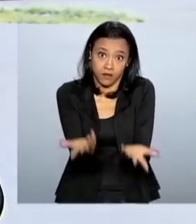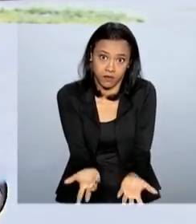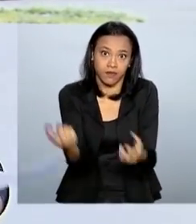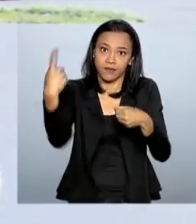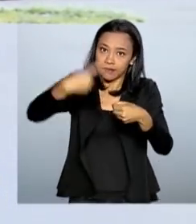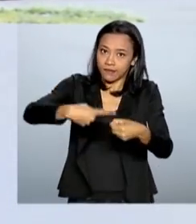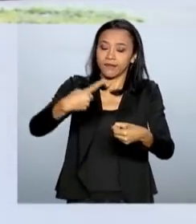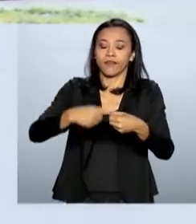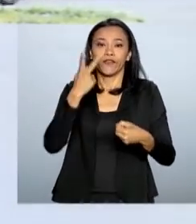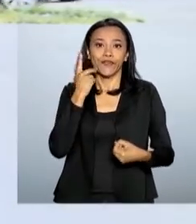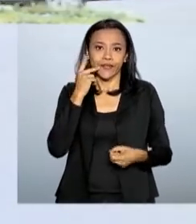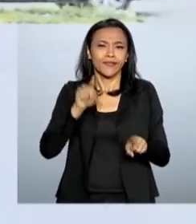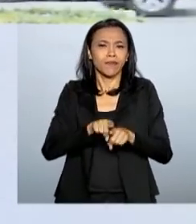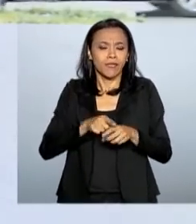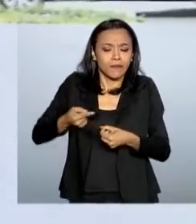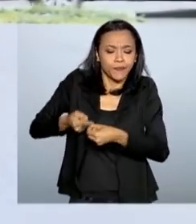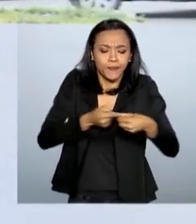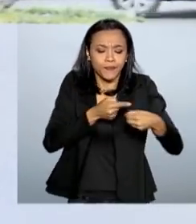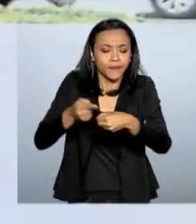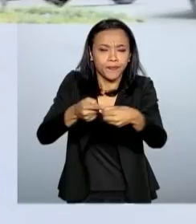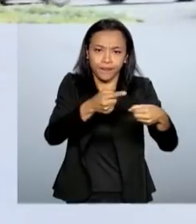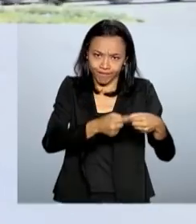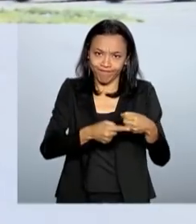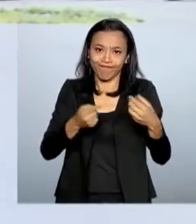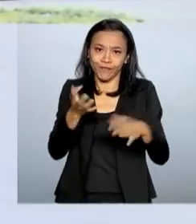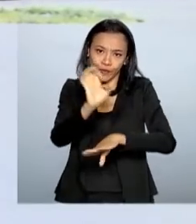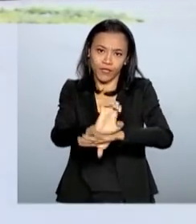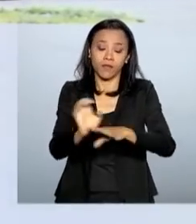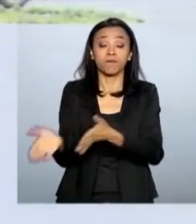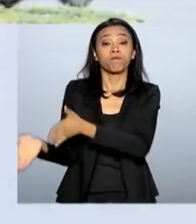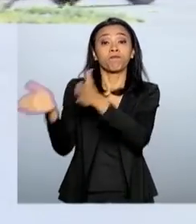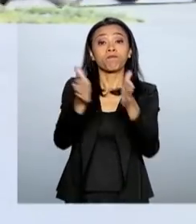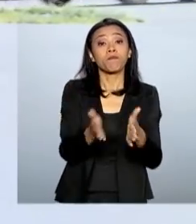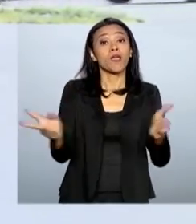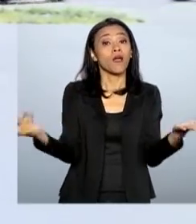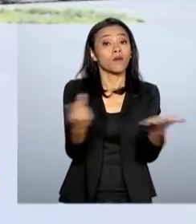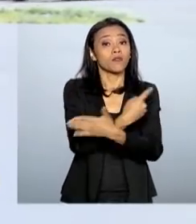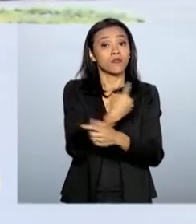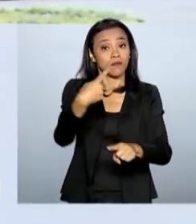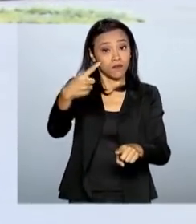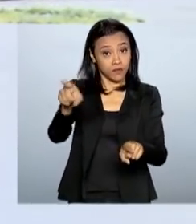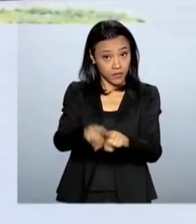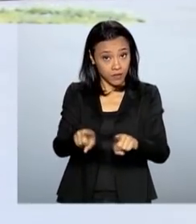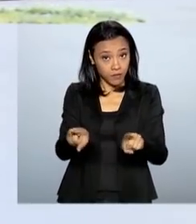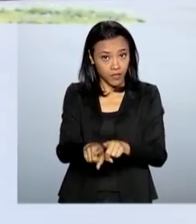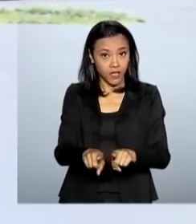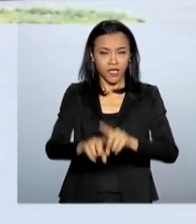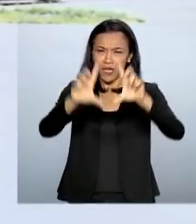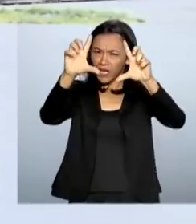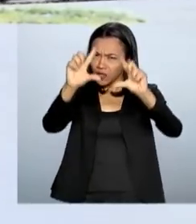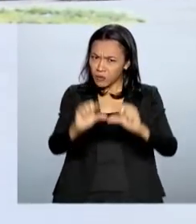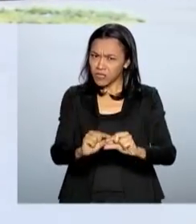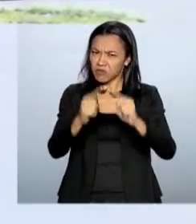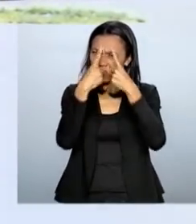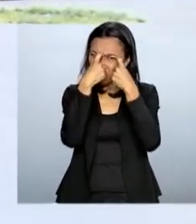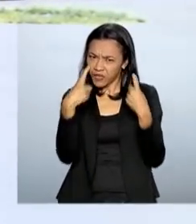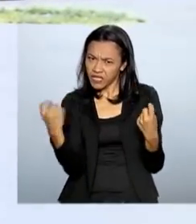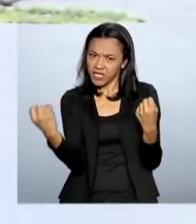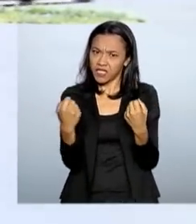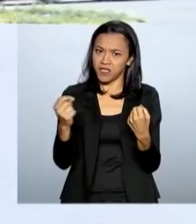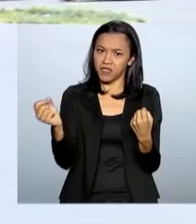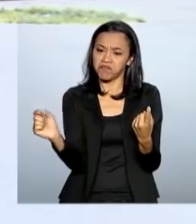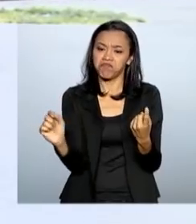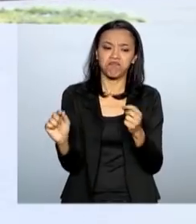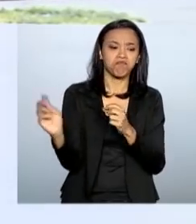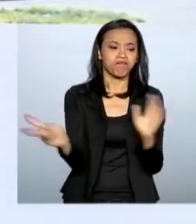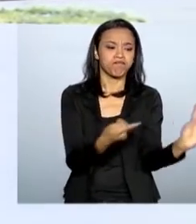Fortaleza e também no interior do Estado. Houve também, Renata, uma redução no número de ações criminosas. Mas mesmo assim,